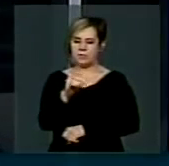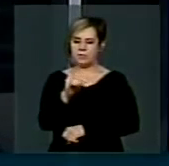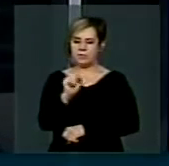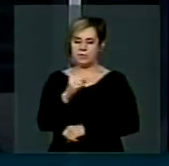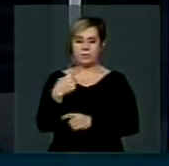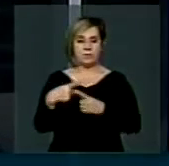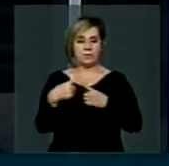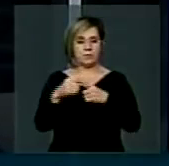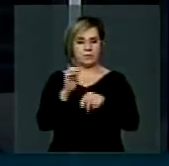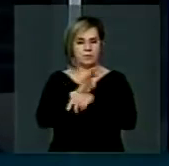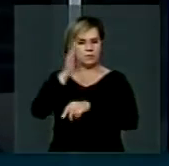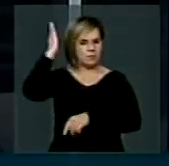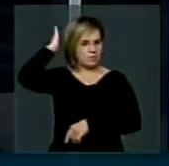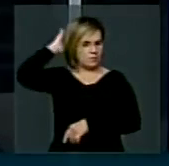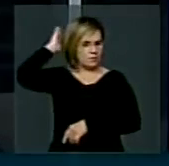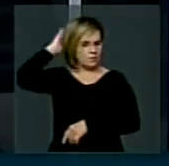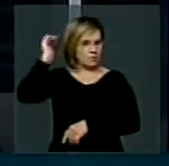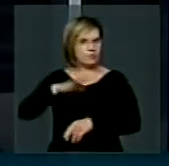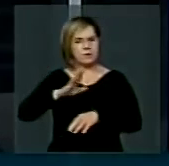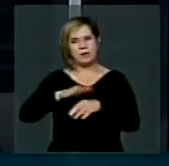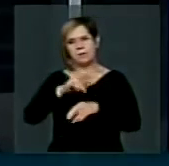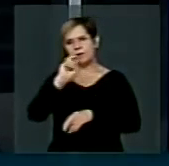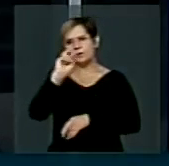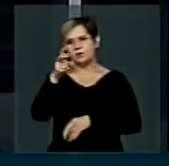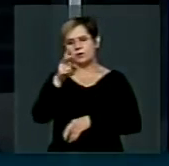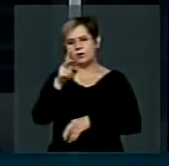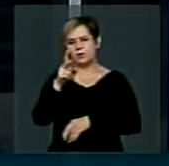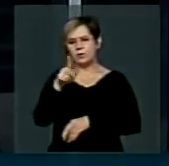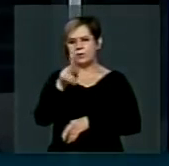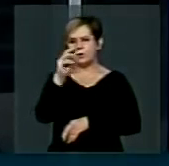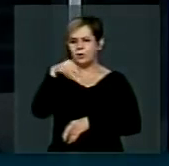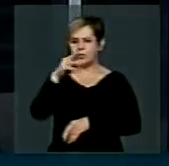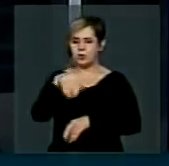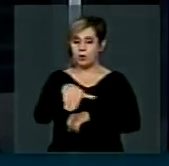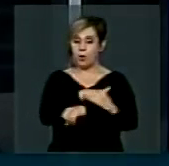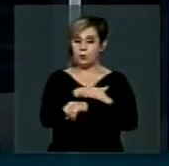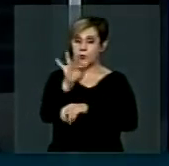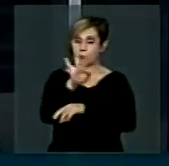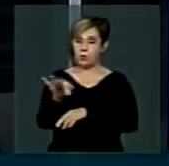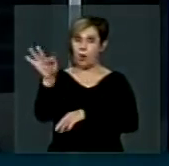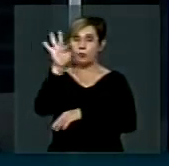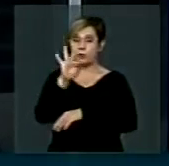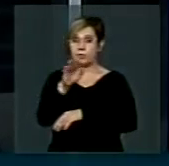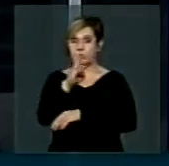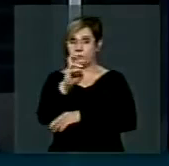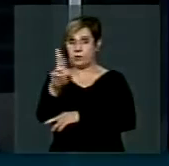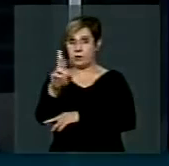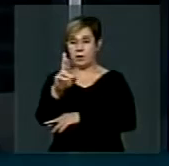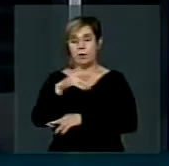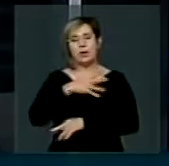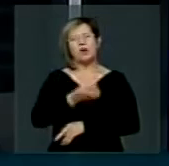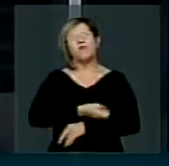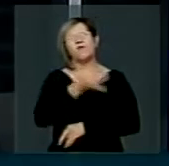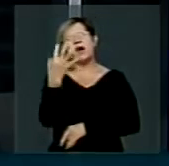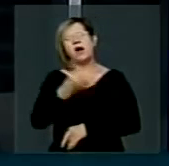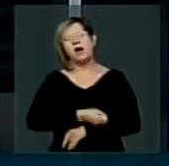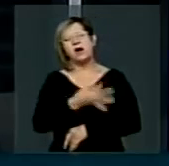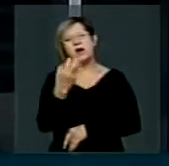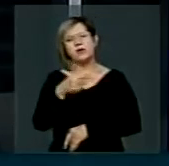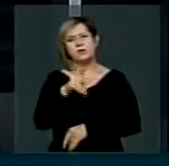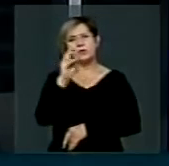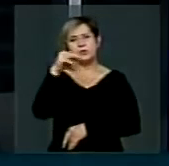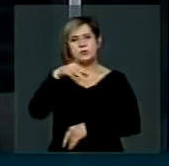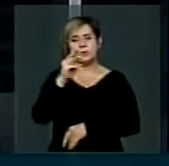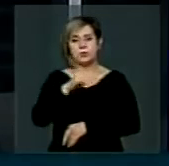Pará tem mais de 5 mil quilômetros de rodovia federal e centenas e centenas de quilômetros de